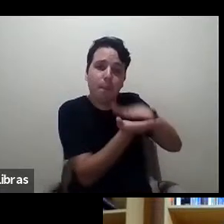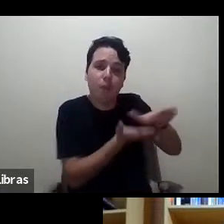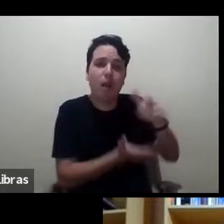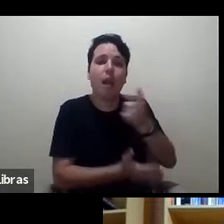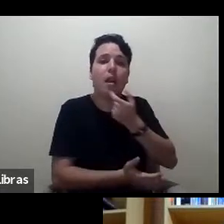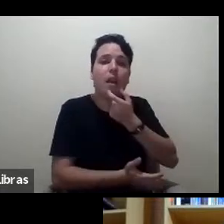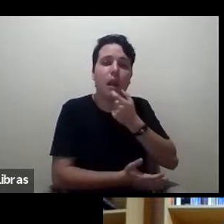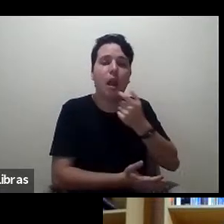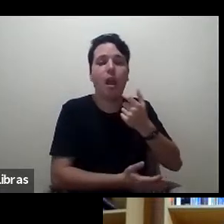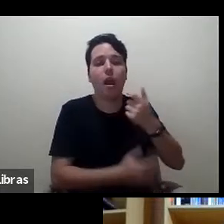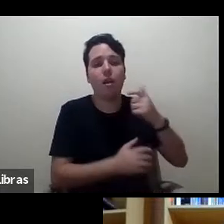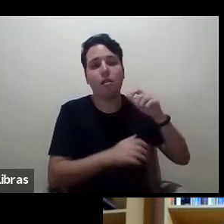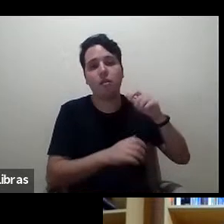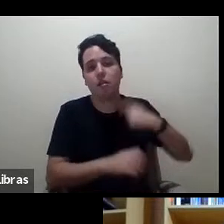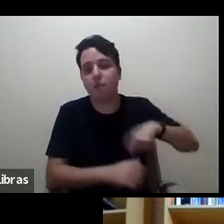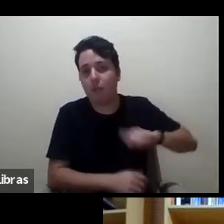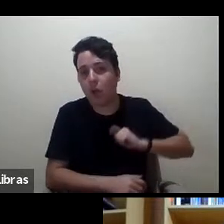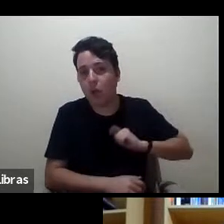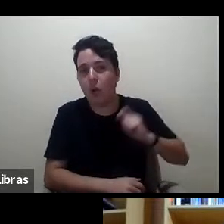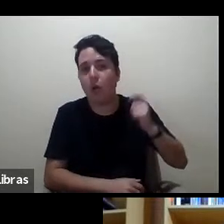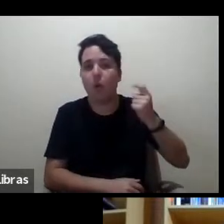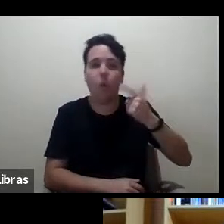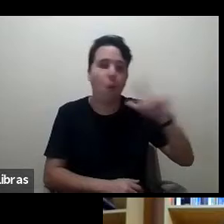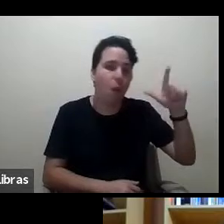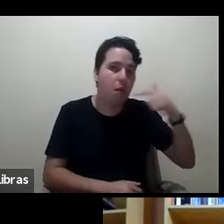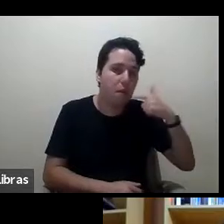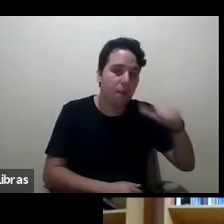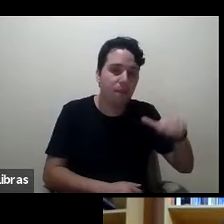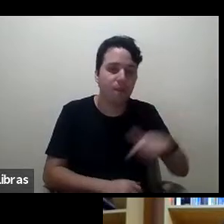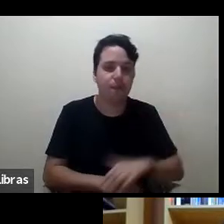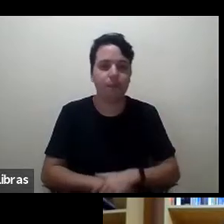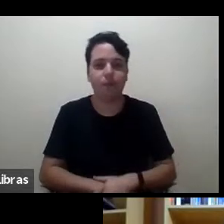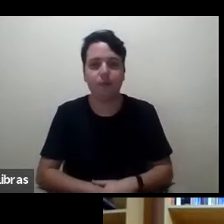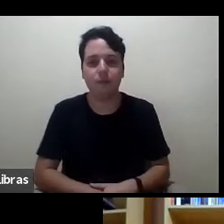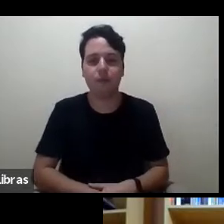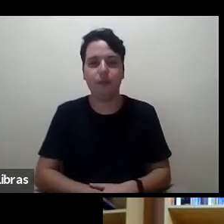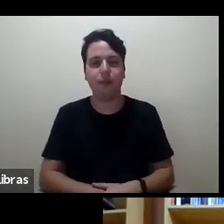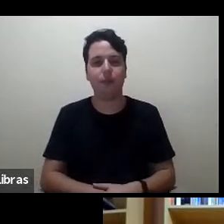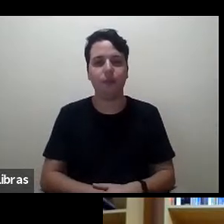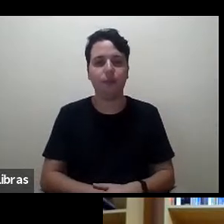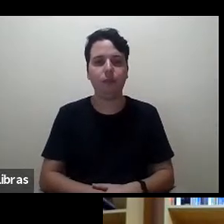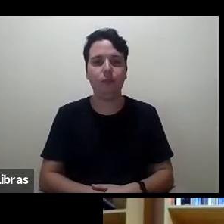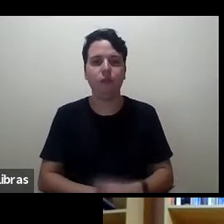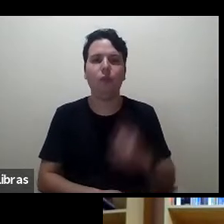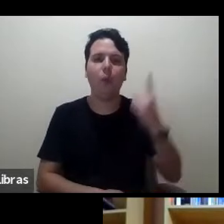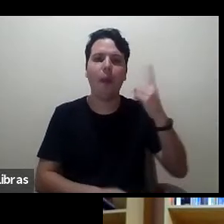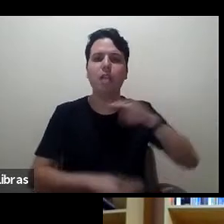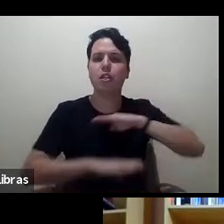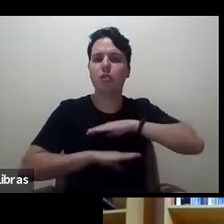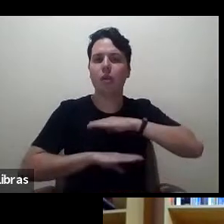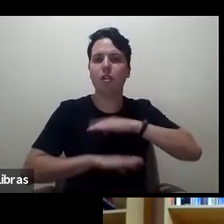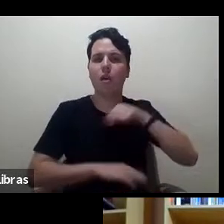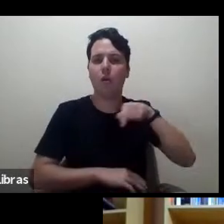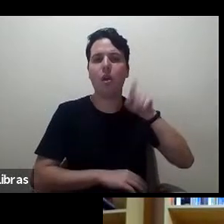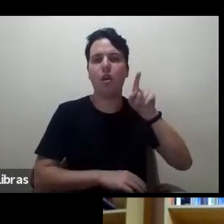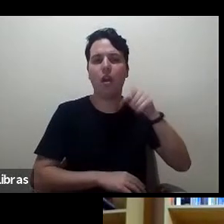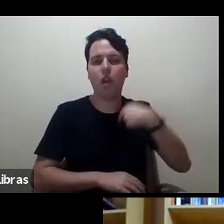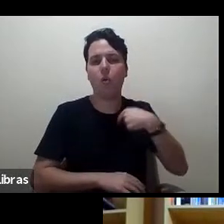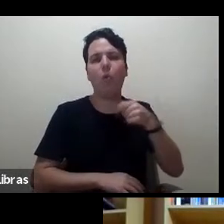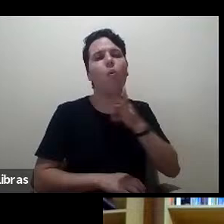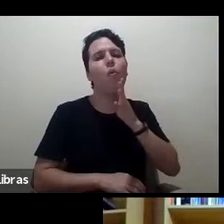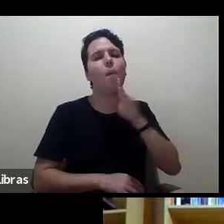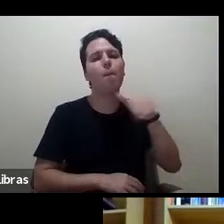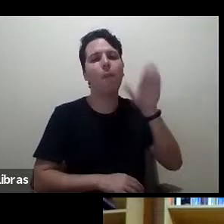línguas. o caso mais que eu conheço melhor agora é o do